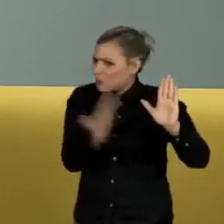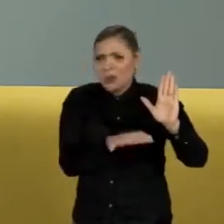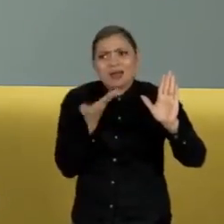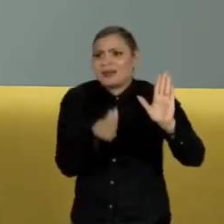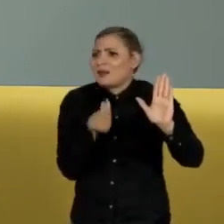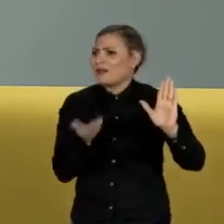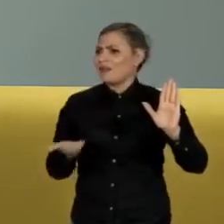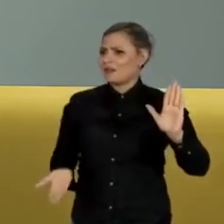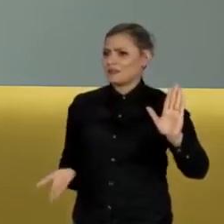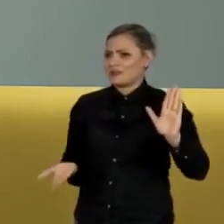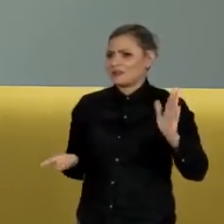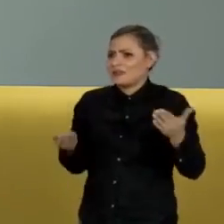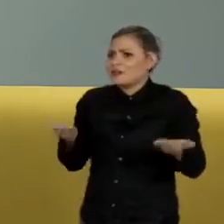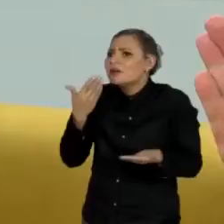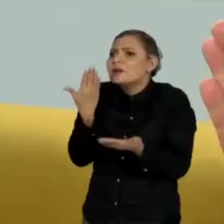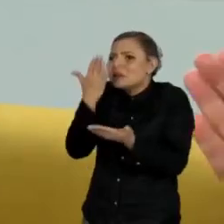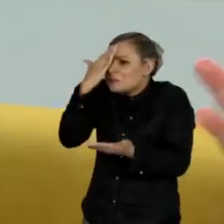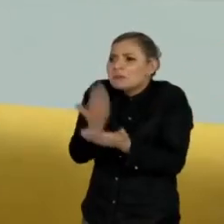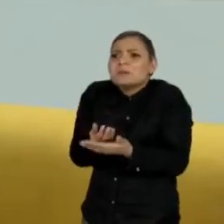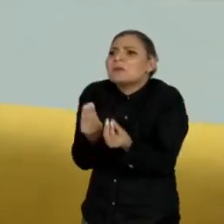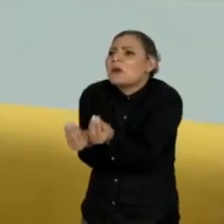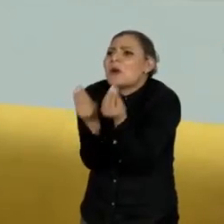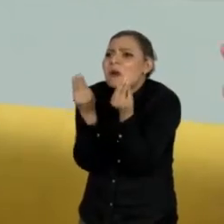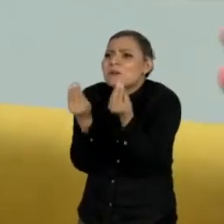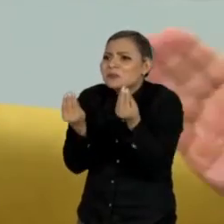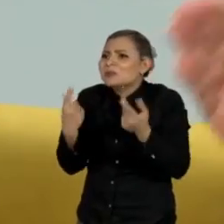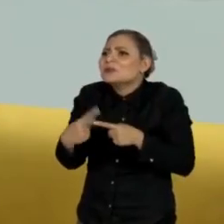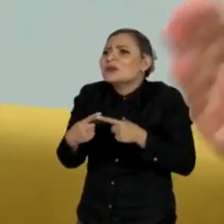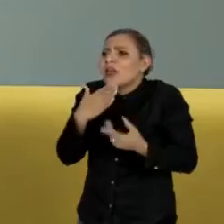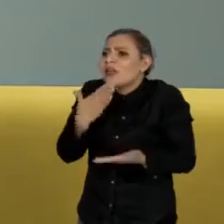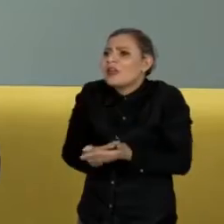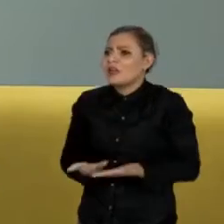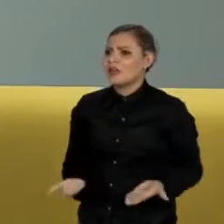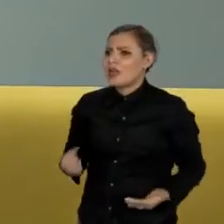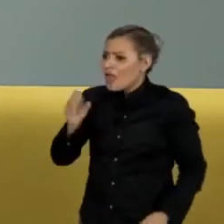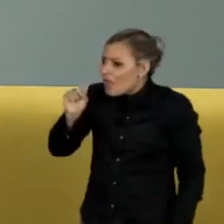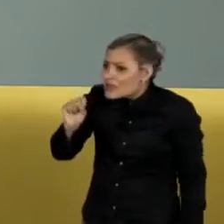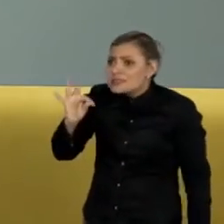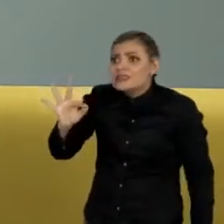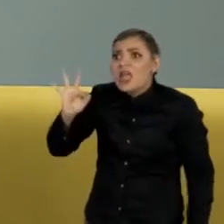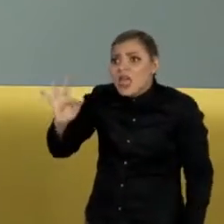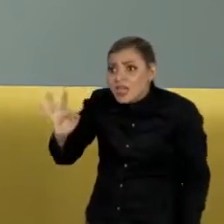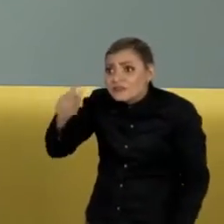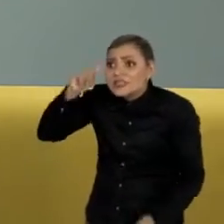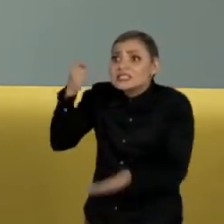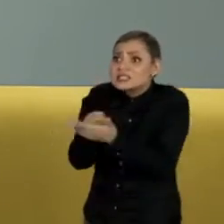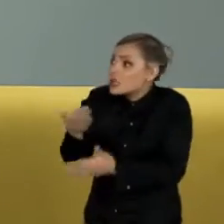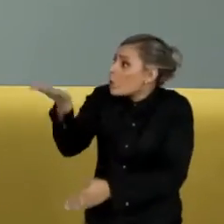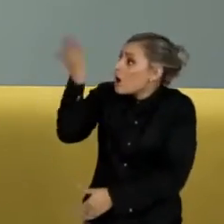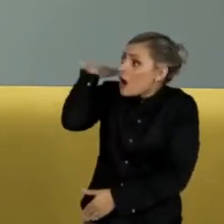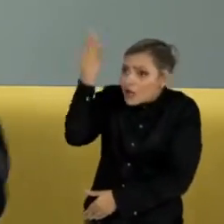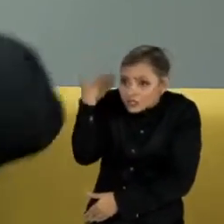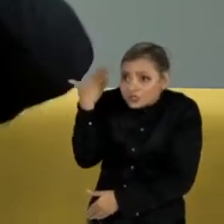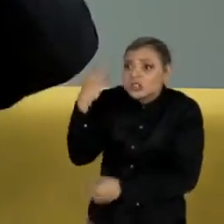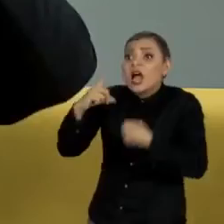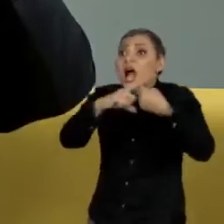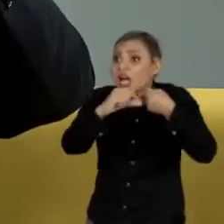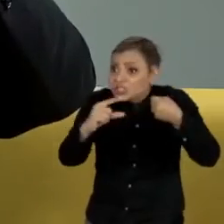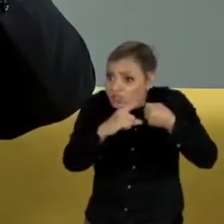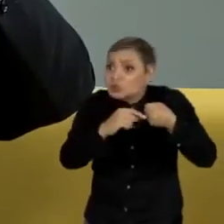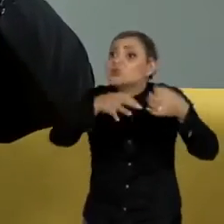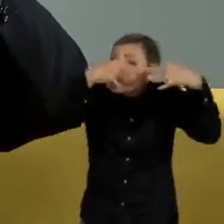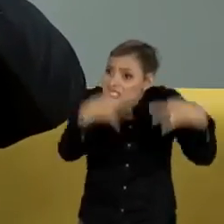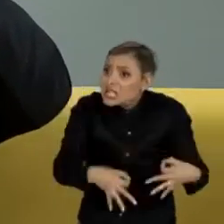E por que, Aldo, é inacreditável? Pela seguinte razão, o Supremo tinha acabado de decidir que aquele artigo estava em